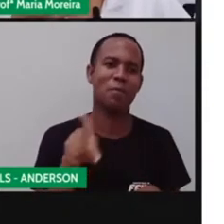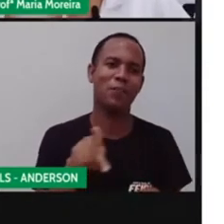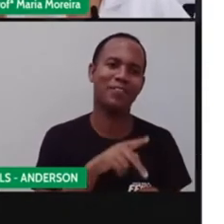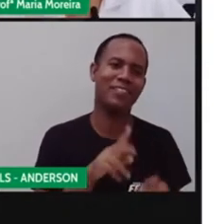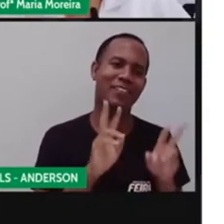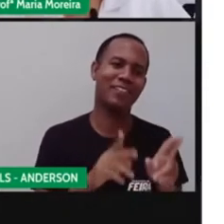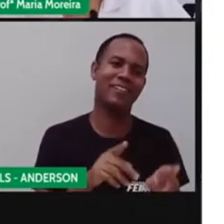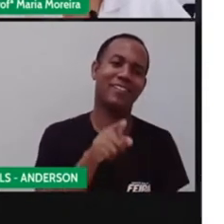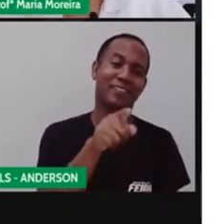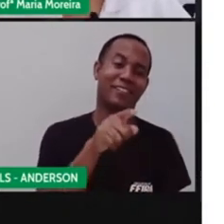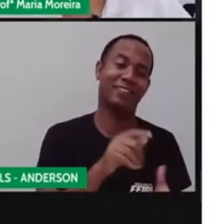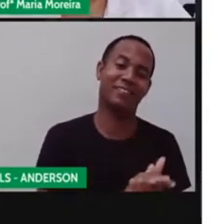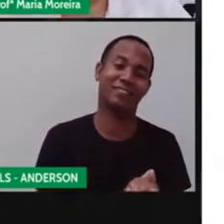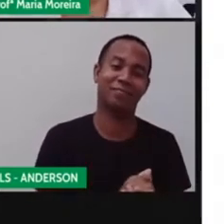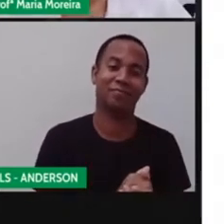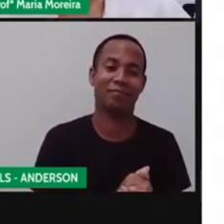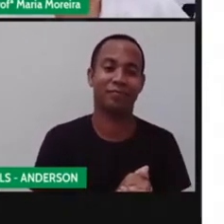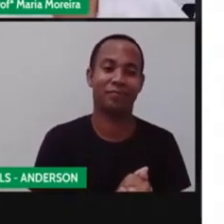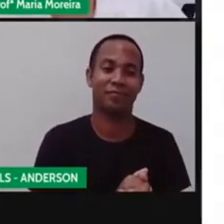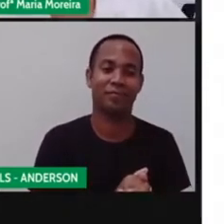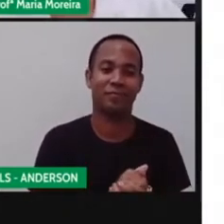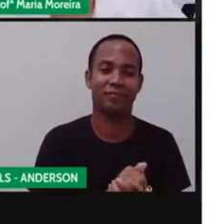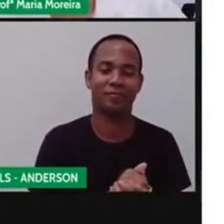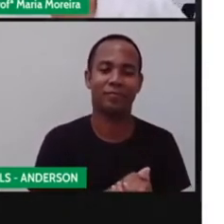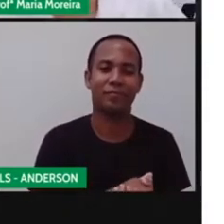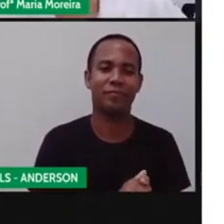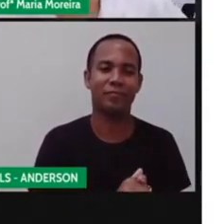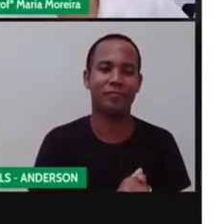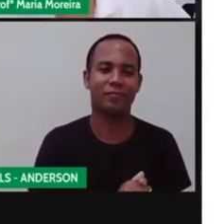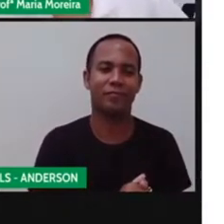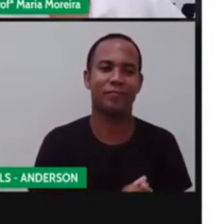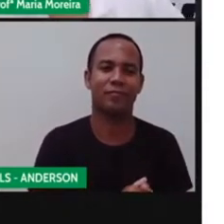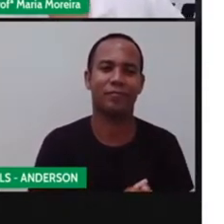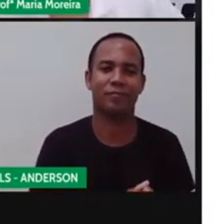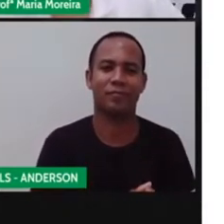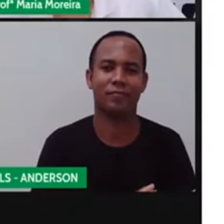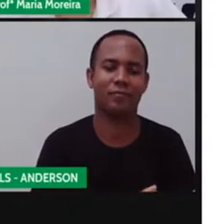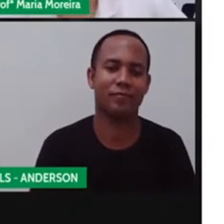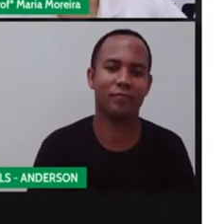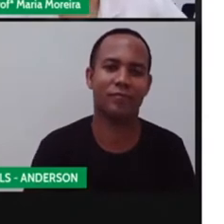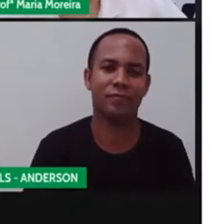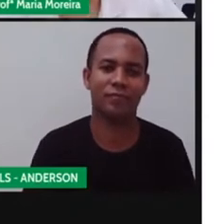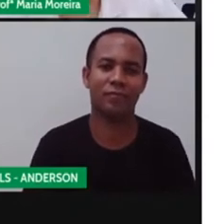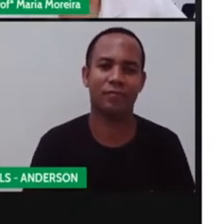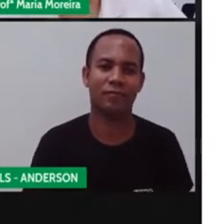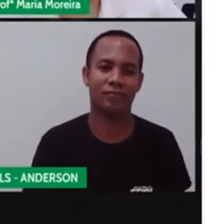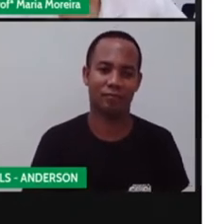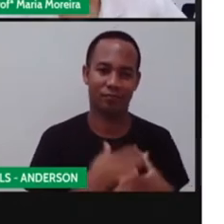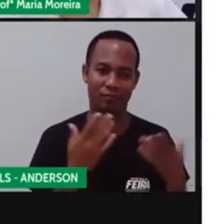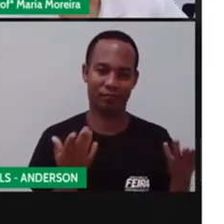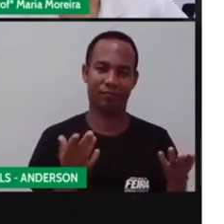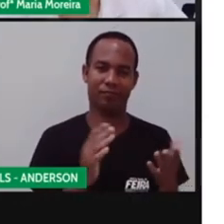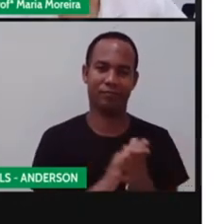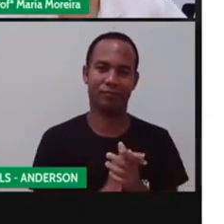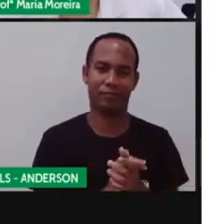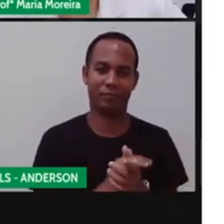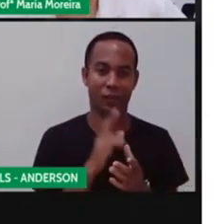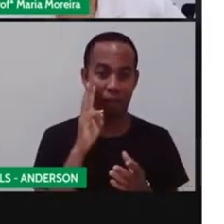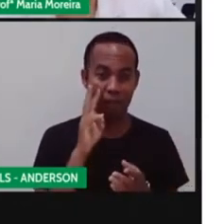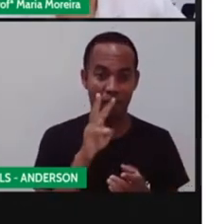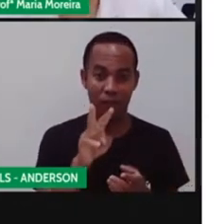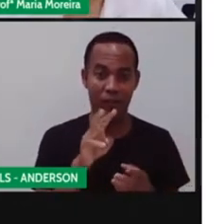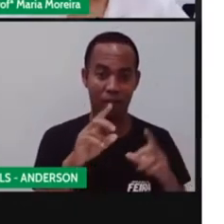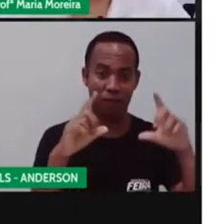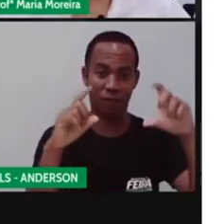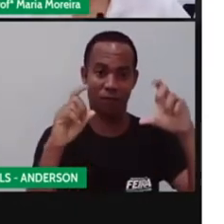questão de como, que eu gosto, né? Sou uma boneca, gente. Descobri agora que eu sou uma boneca. Vamos lá? Olha só